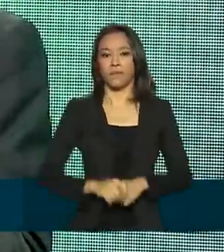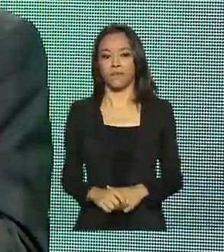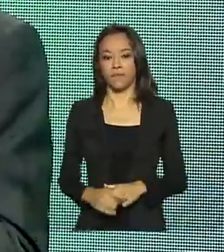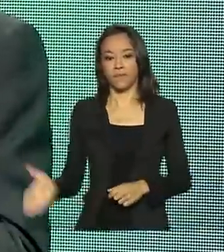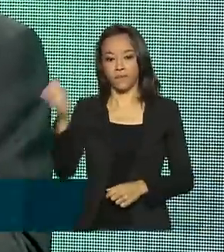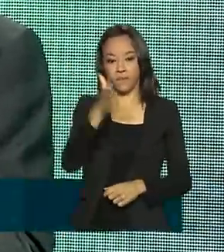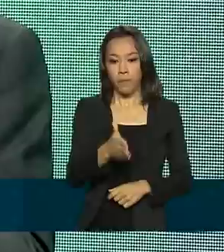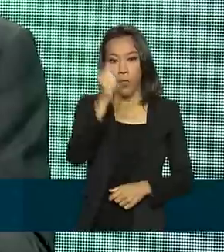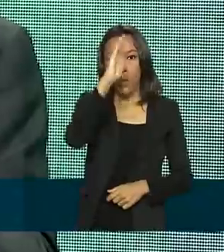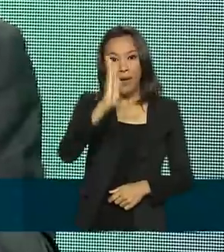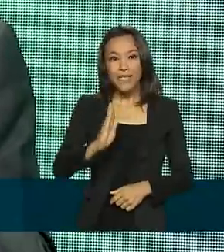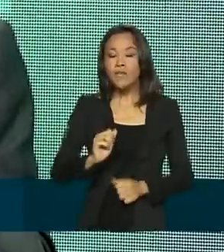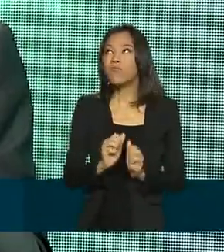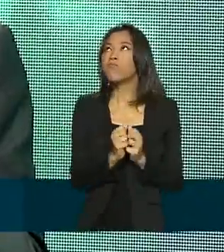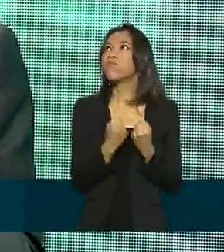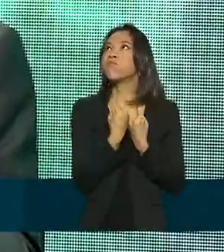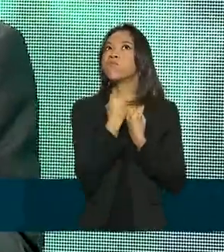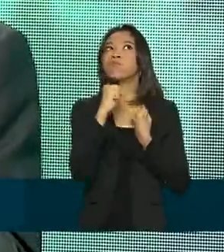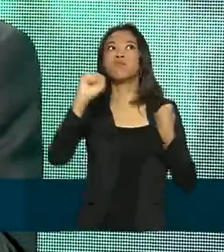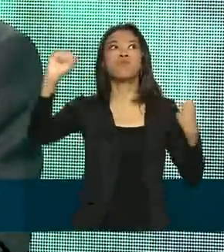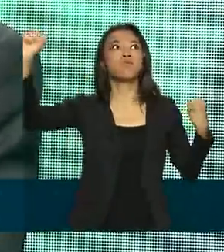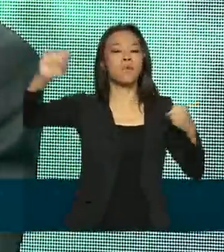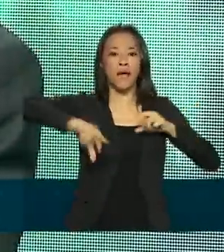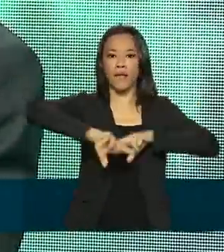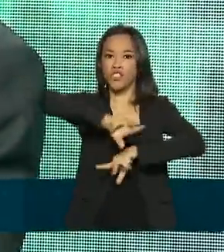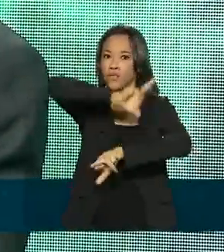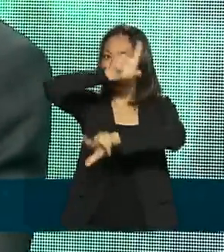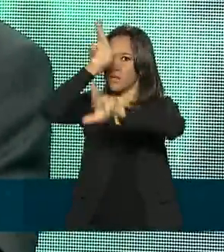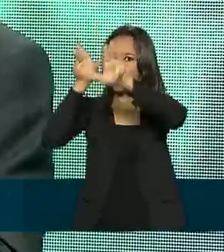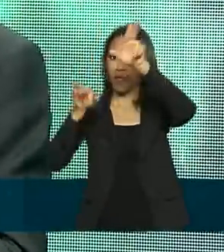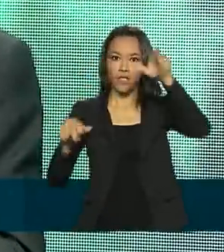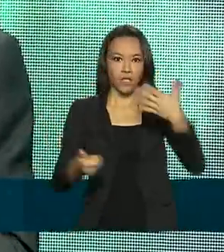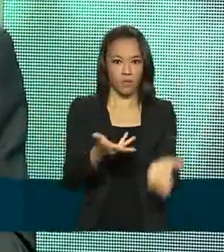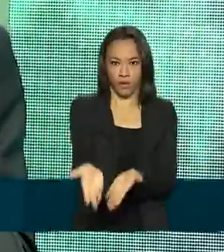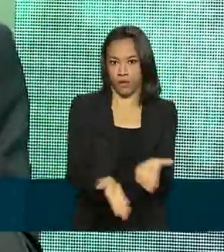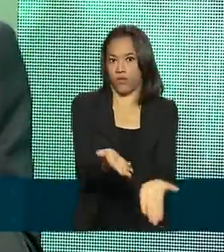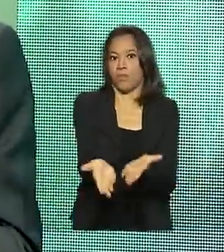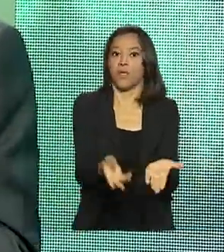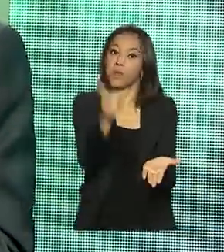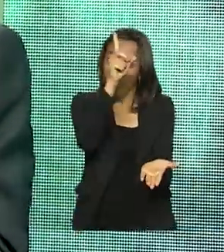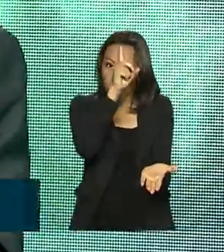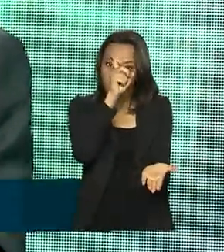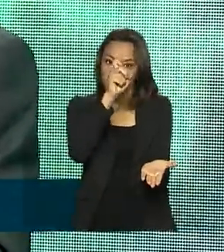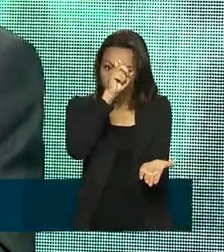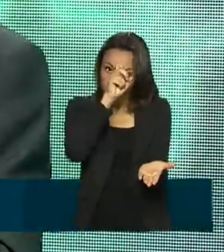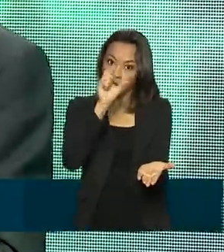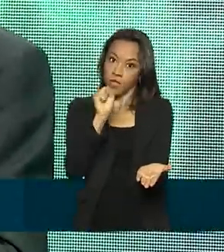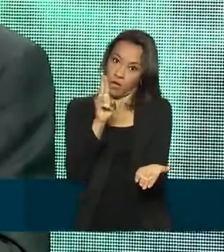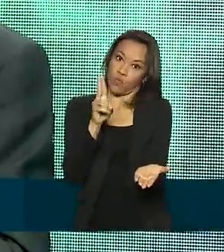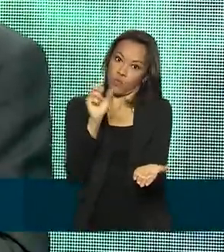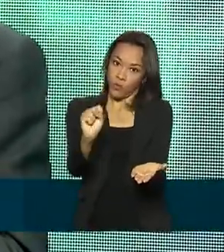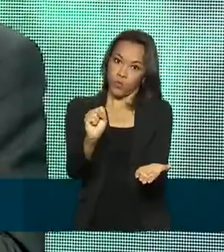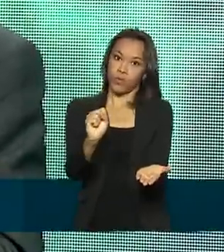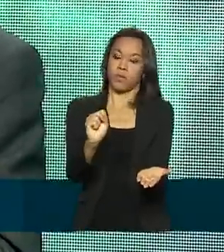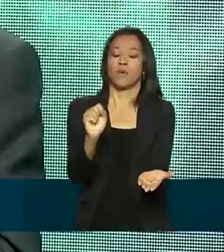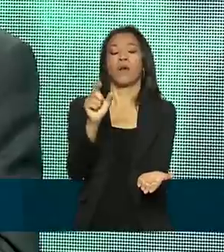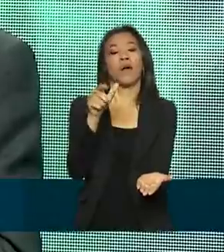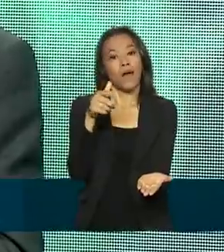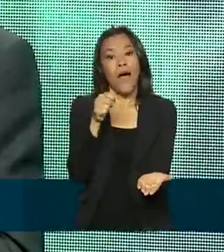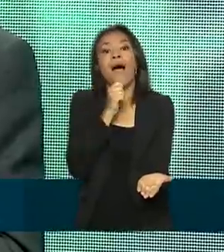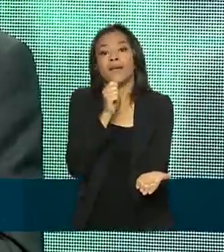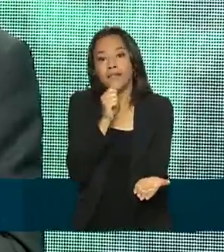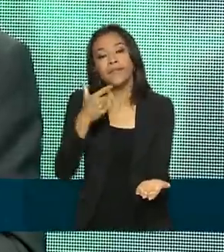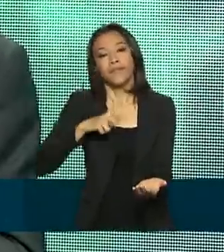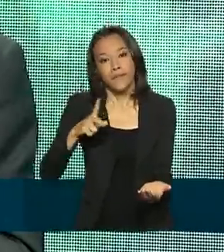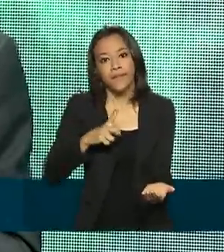então ele é muito heterogêneo no seu atendimento médico. Apesar do SUS ser um grande benefício que nós temos no atendimento, ainda